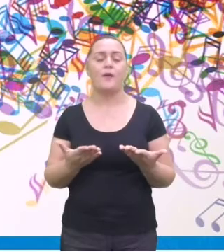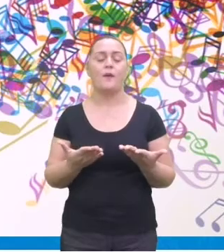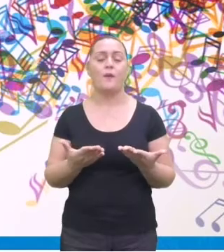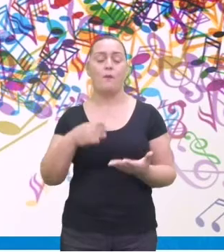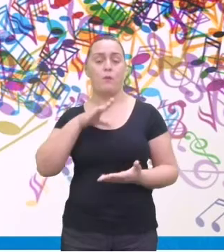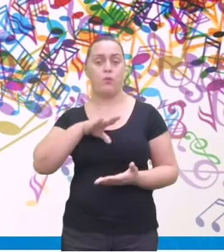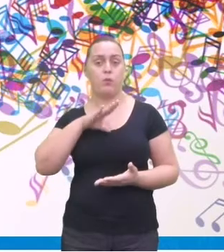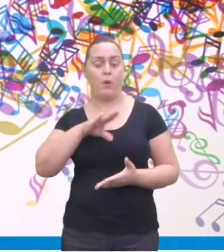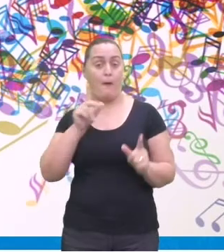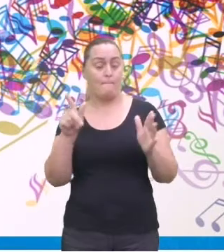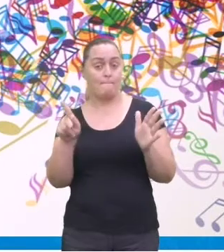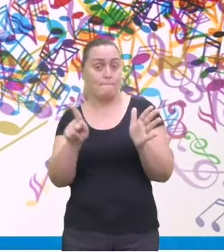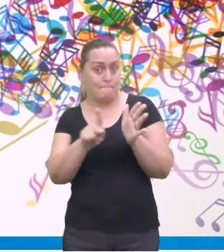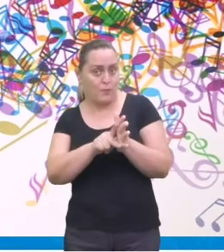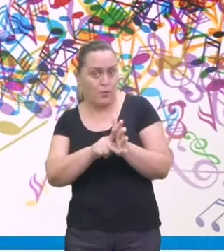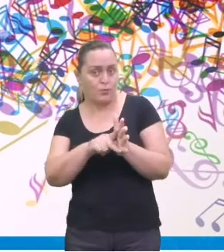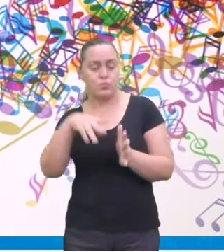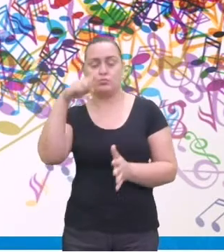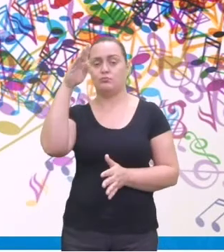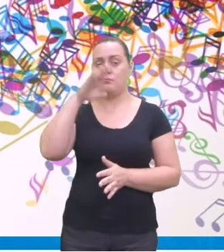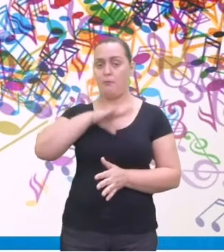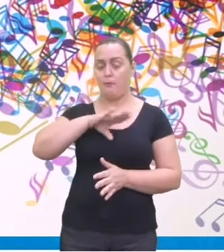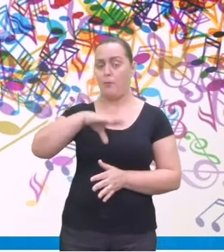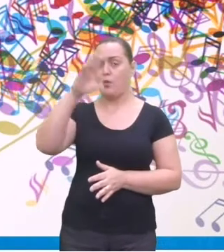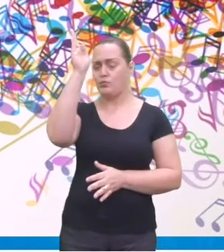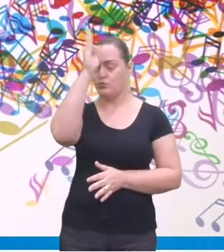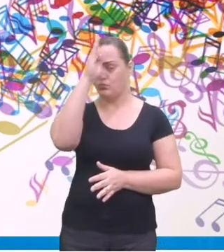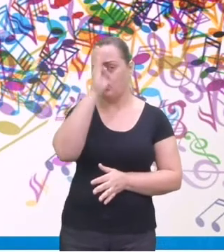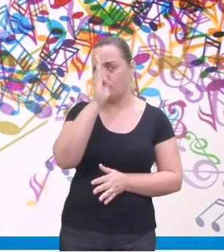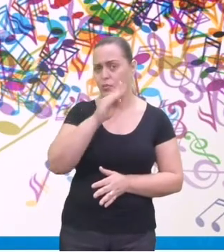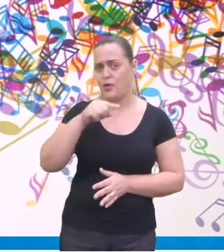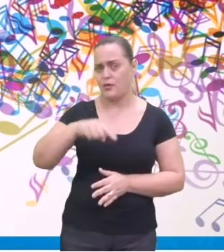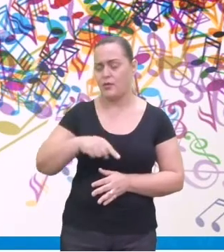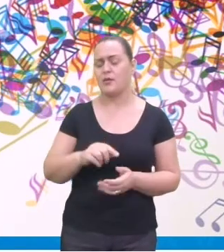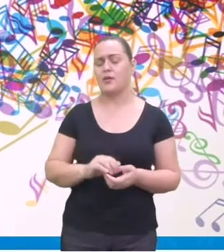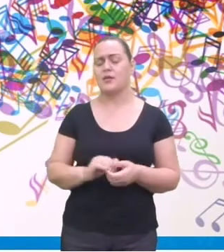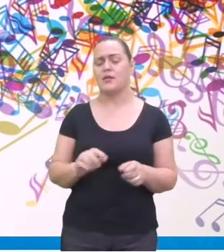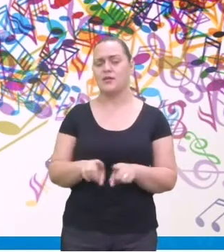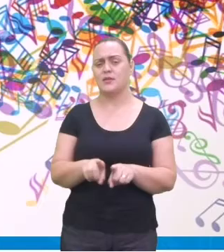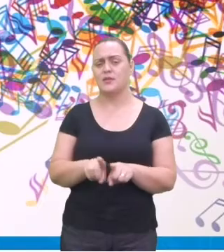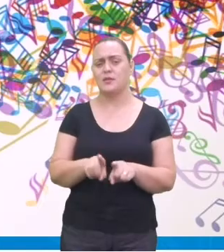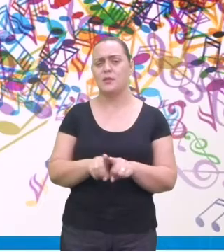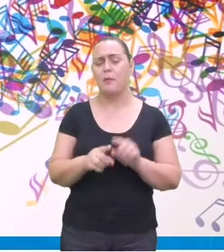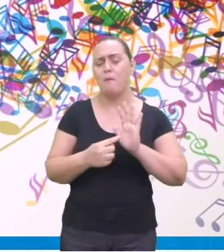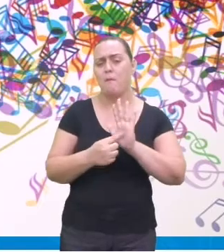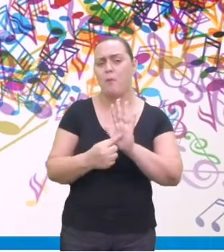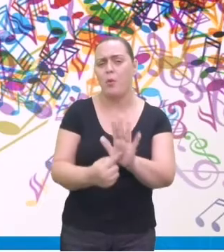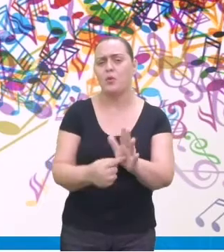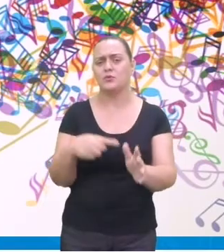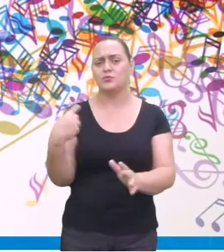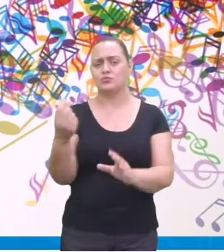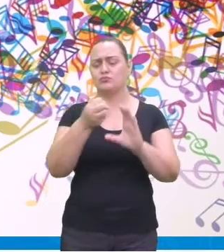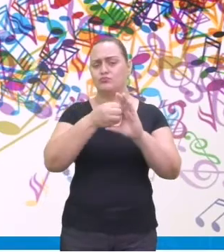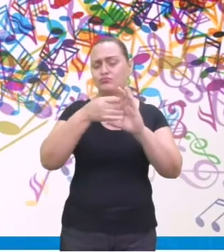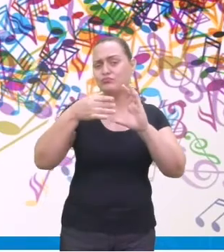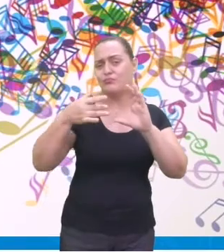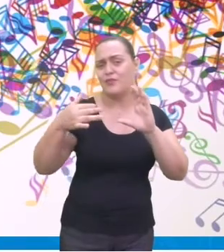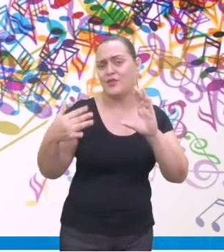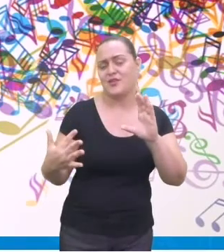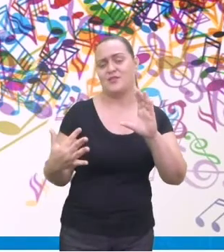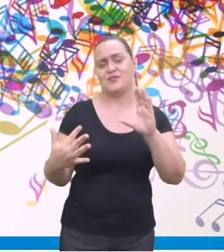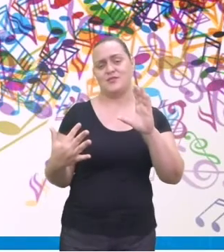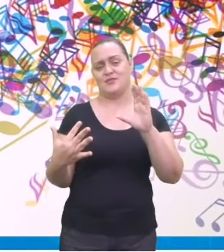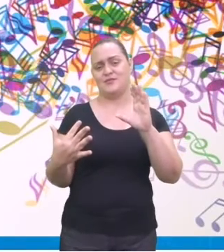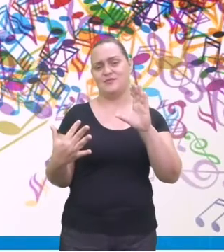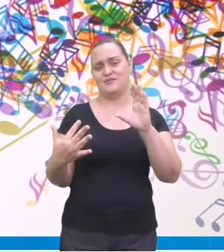vocabulário. Encontra-se, encontra-se aflorado as nossas características que uma coisa, nós somos